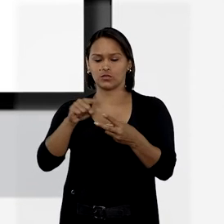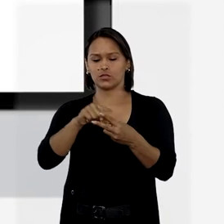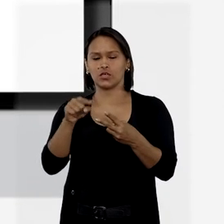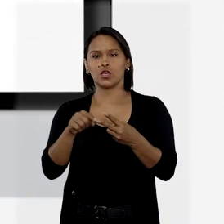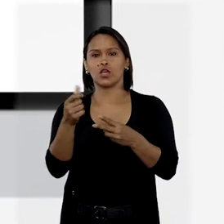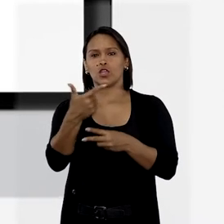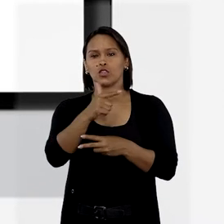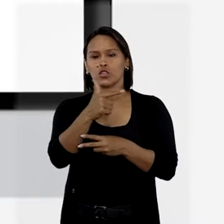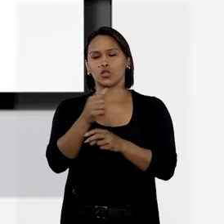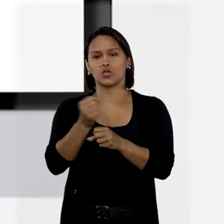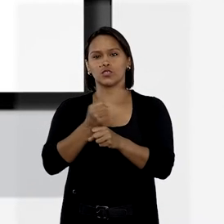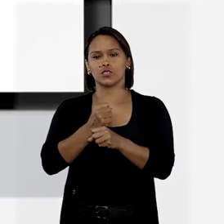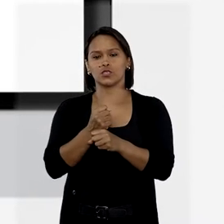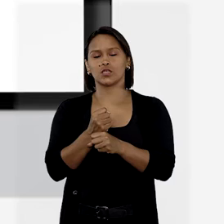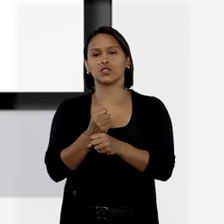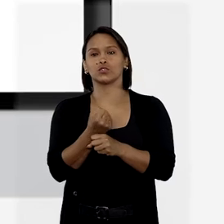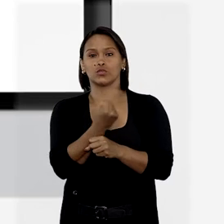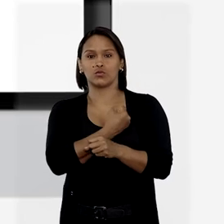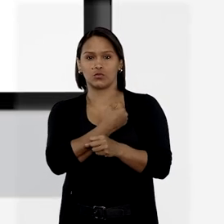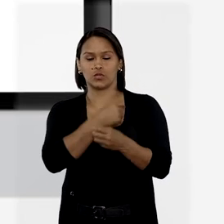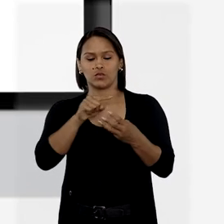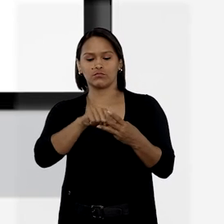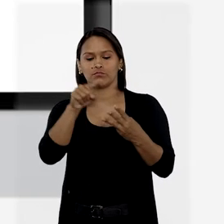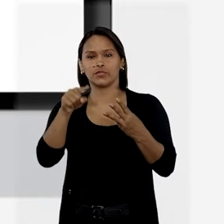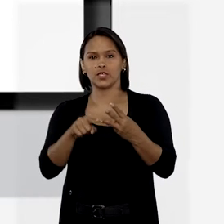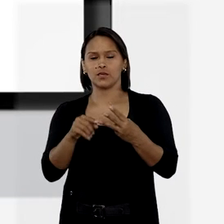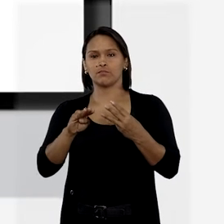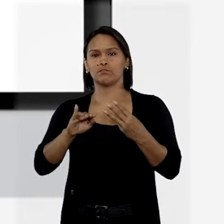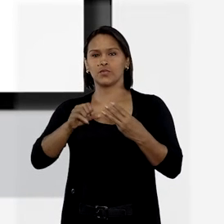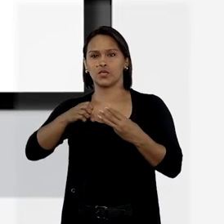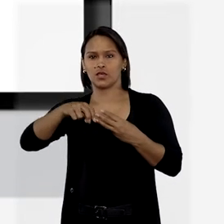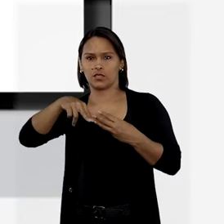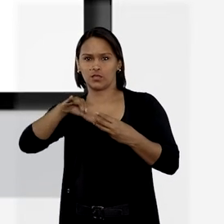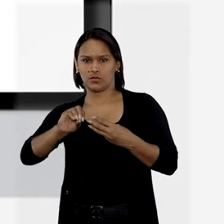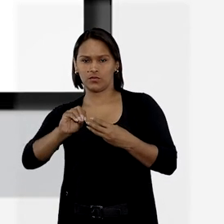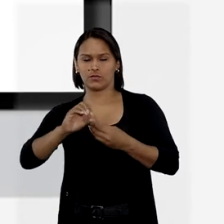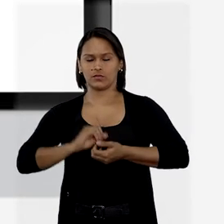dois anos com numeral e bienio.